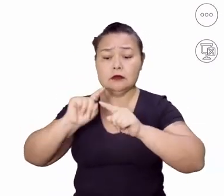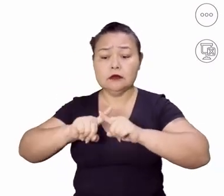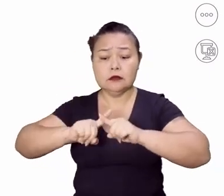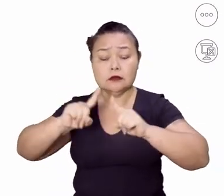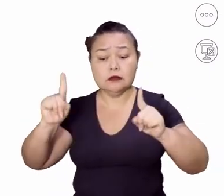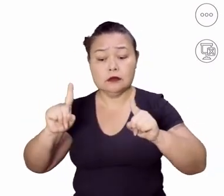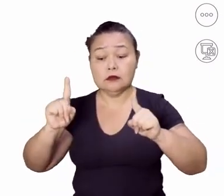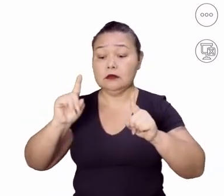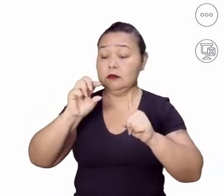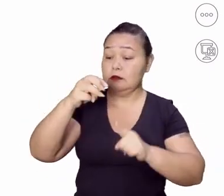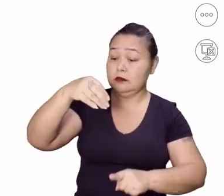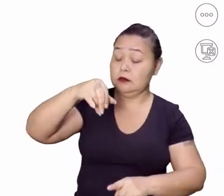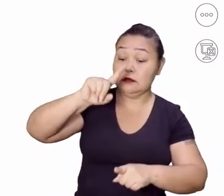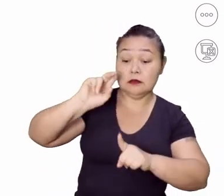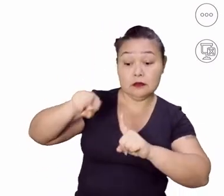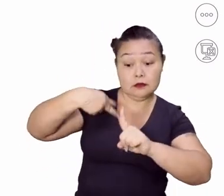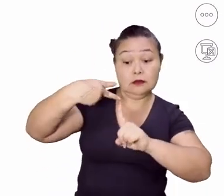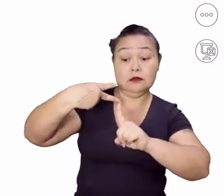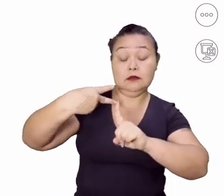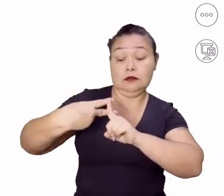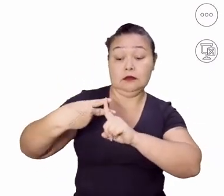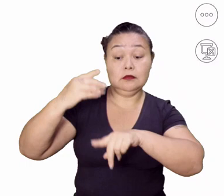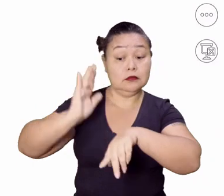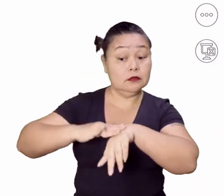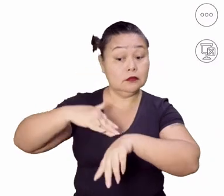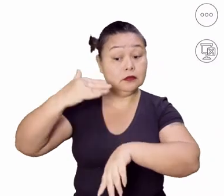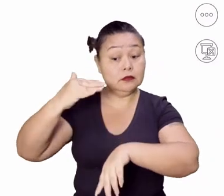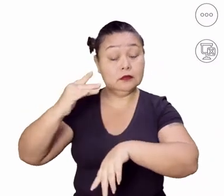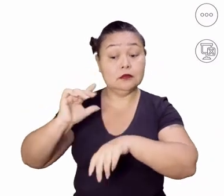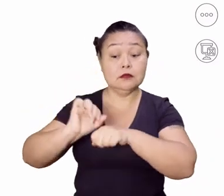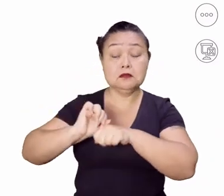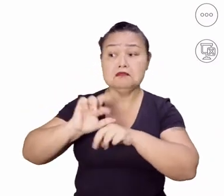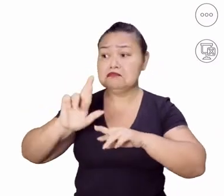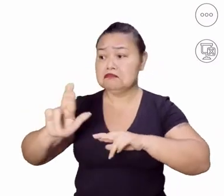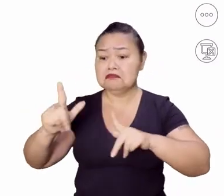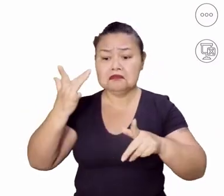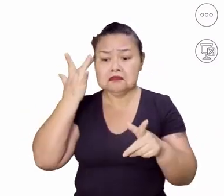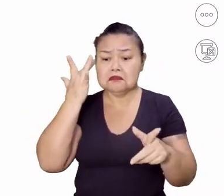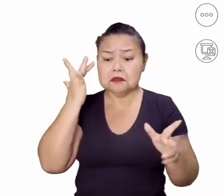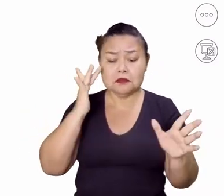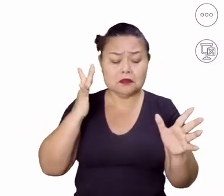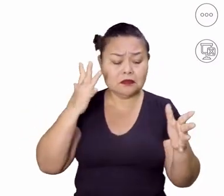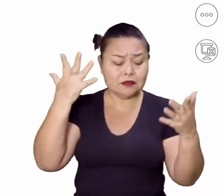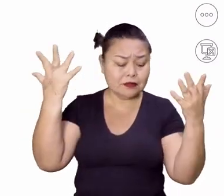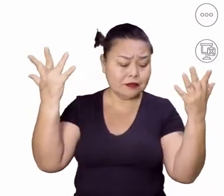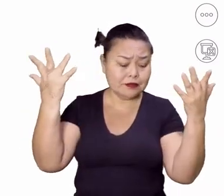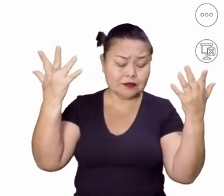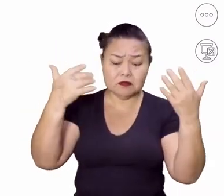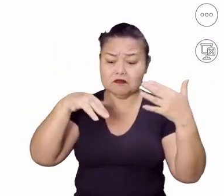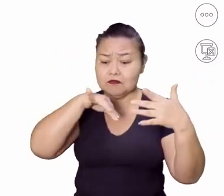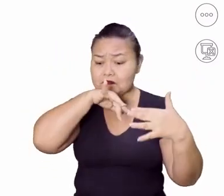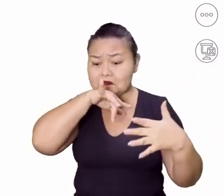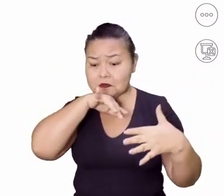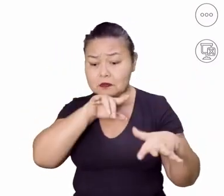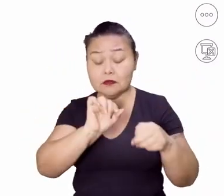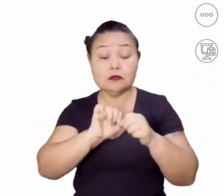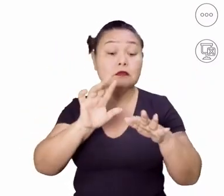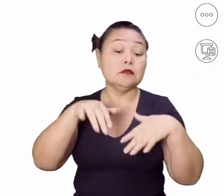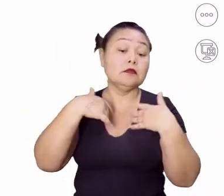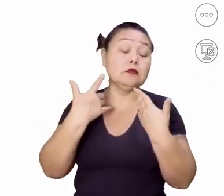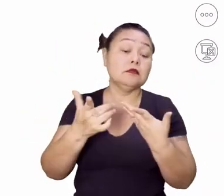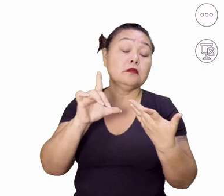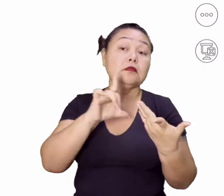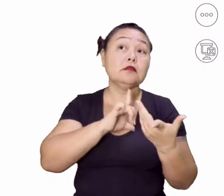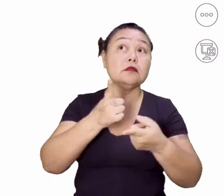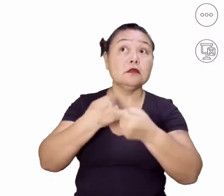mais com i do mas, né? Só com s. Ou seja, gente, tá um caos. Então, o que